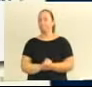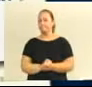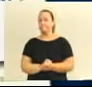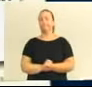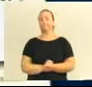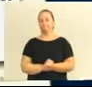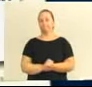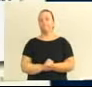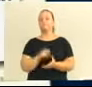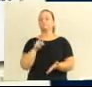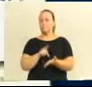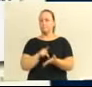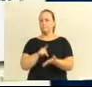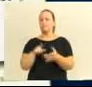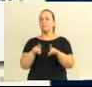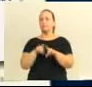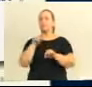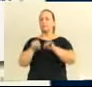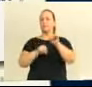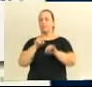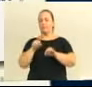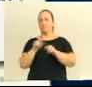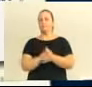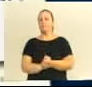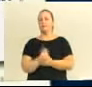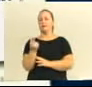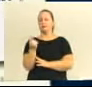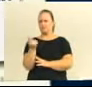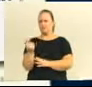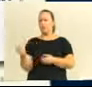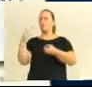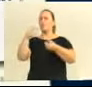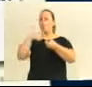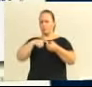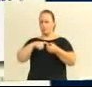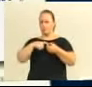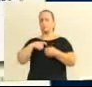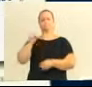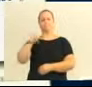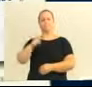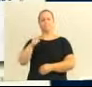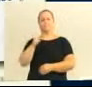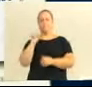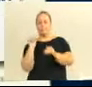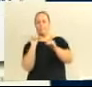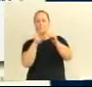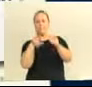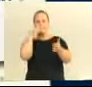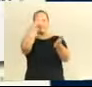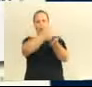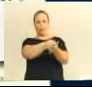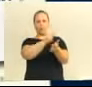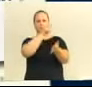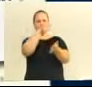E é verdade que o dinheiro voltou. É verdade que os extratos indicam que o 286 mil